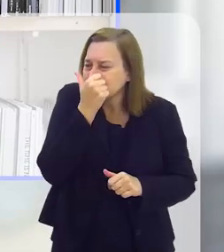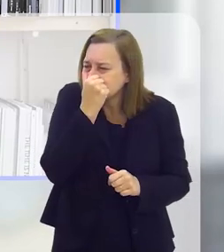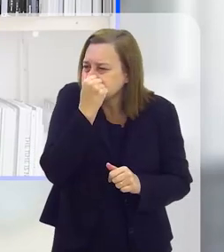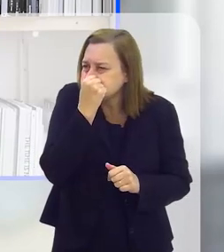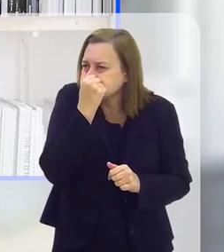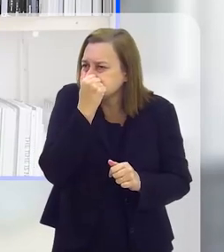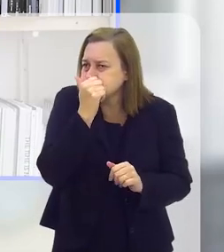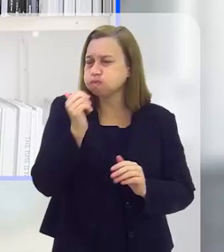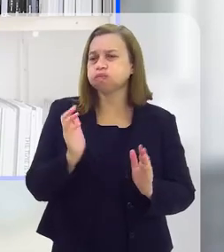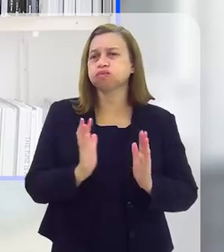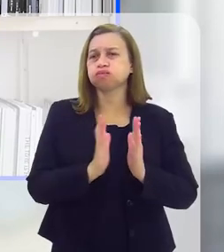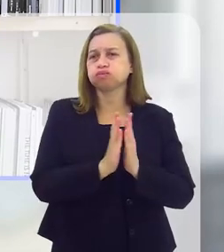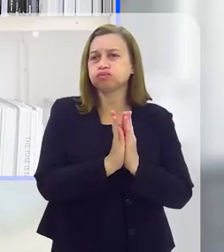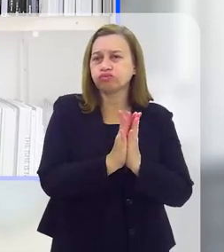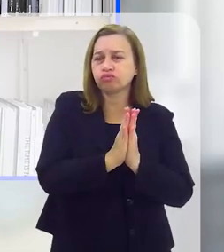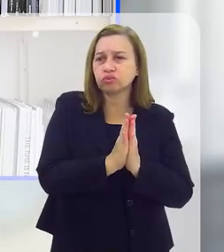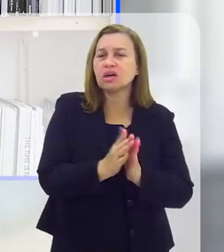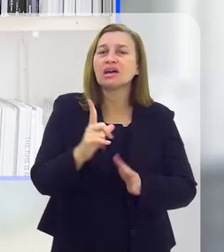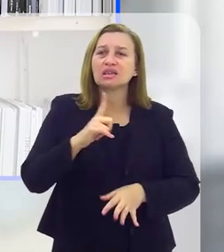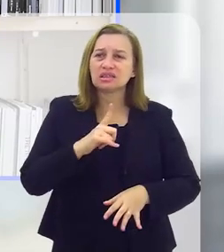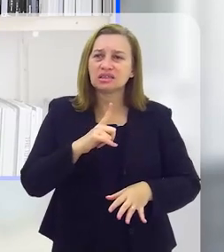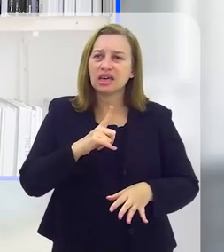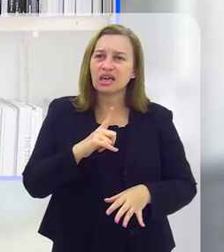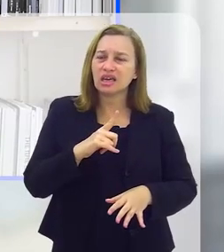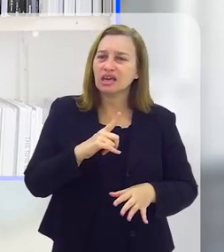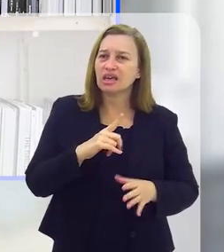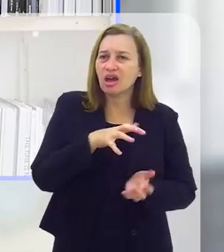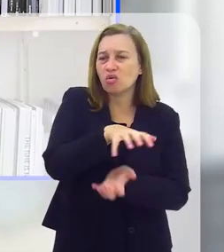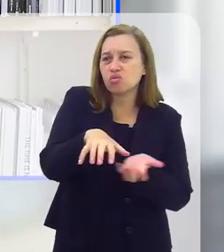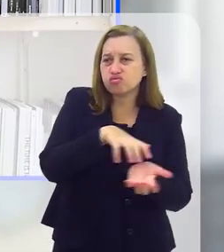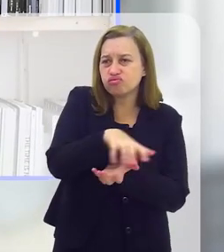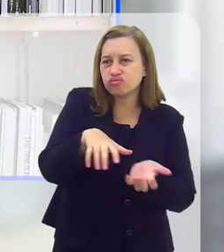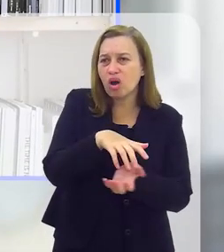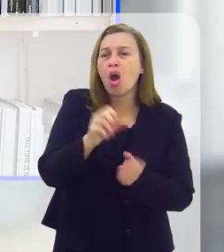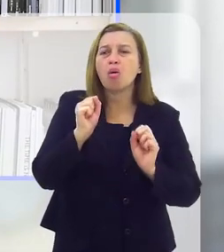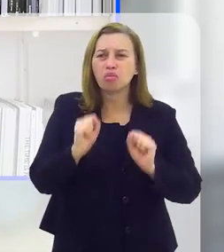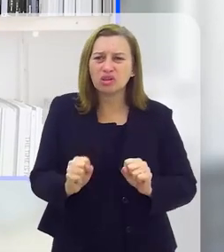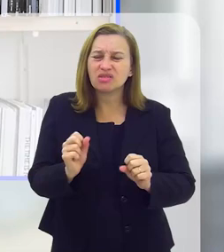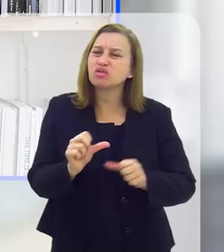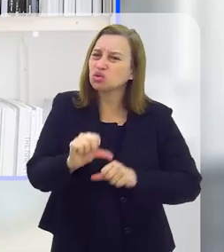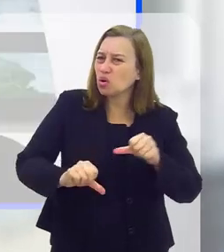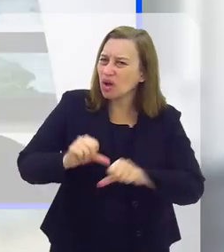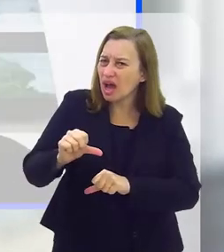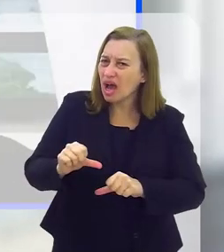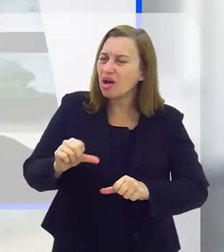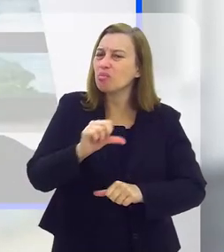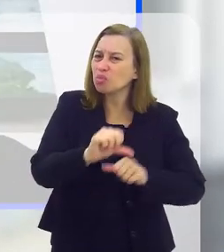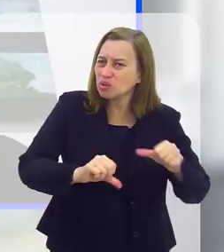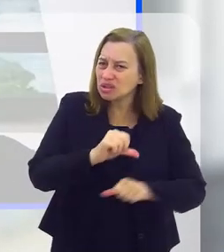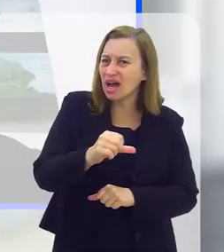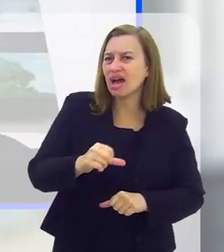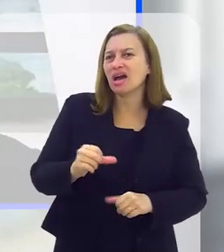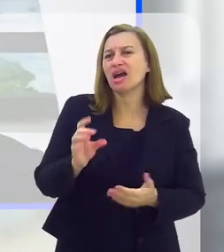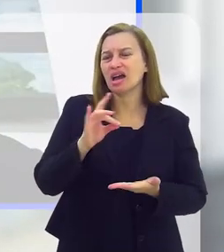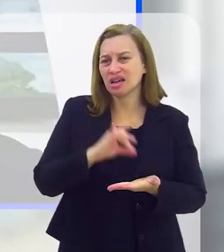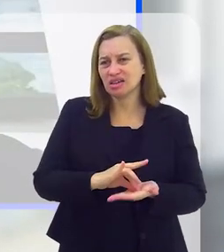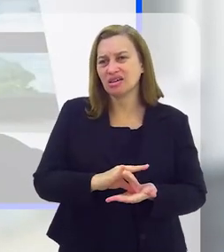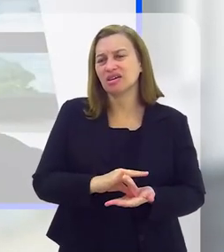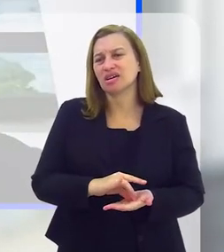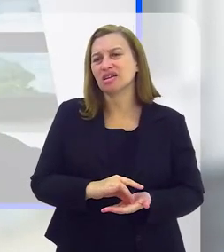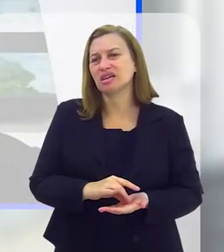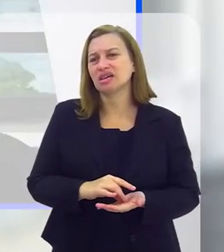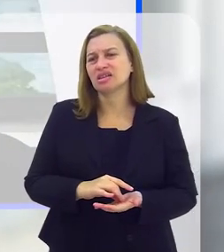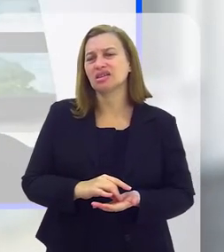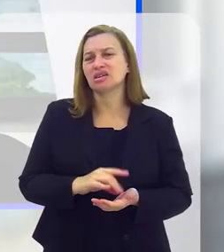mesma coisa. A superlotação, tem a rebelião, eu não sei o quê. É possível trocar? É possível mudar essa